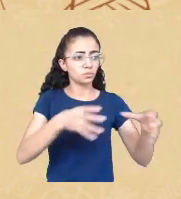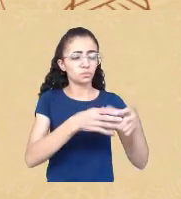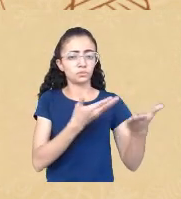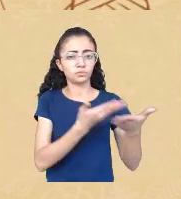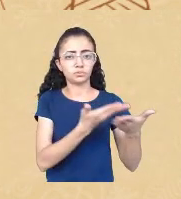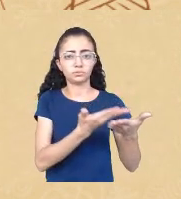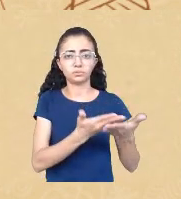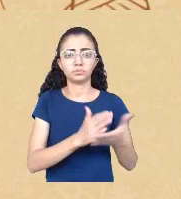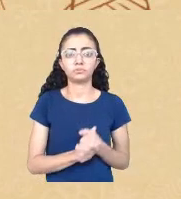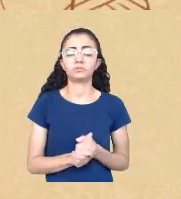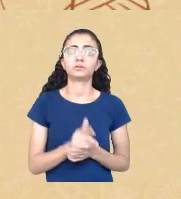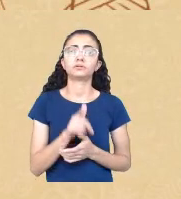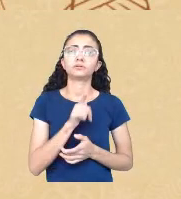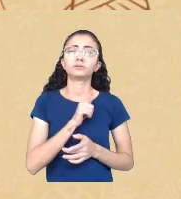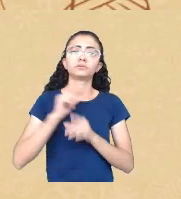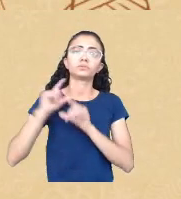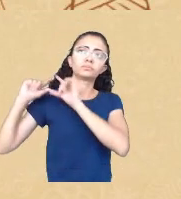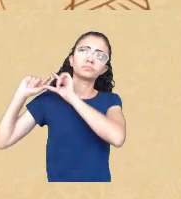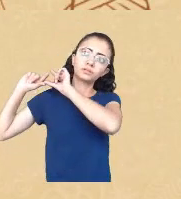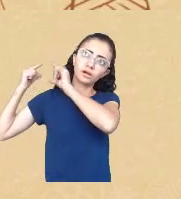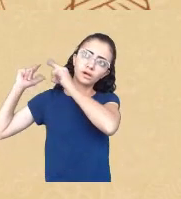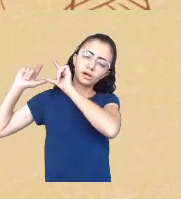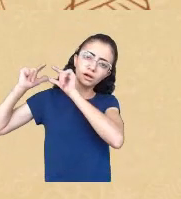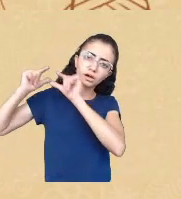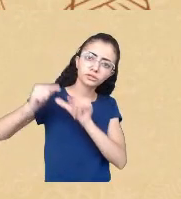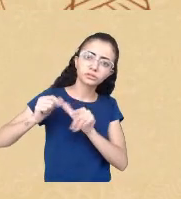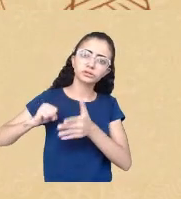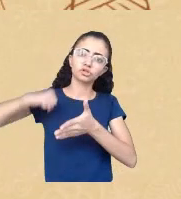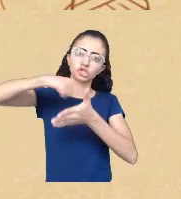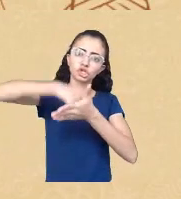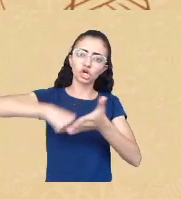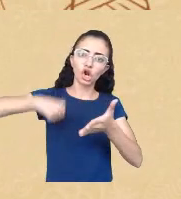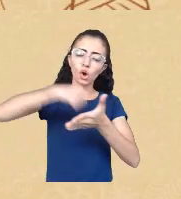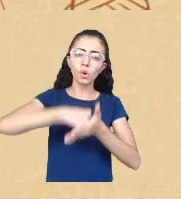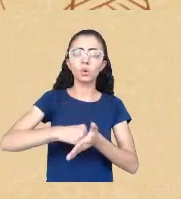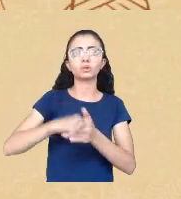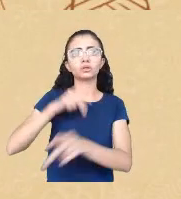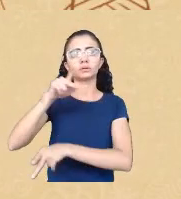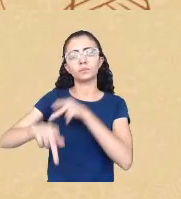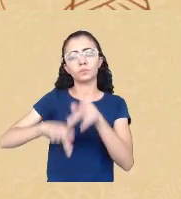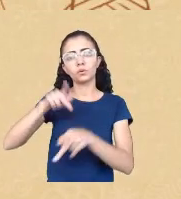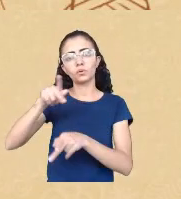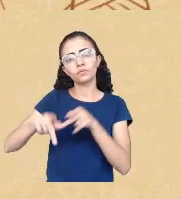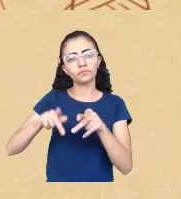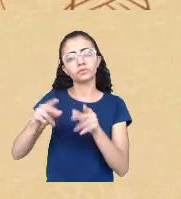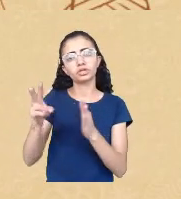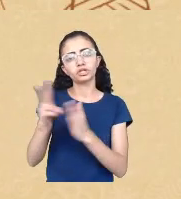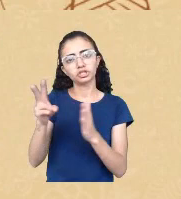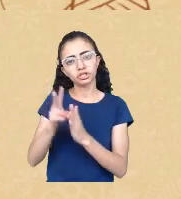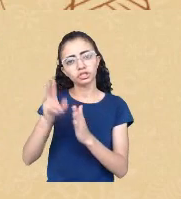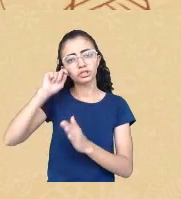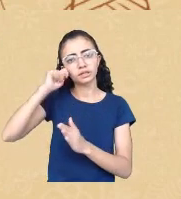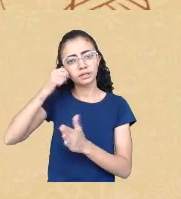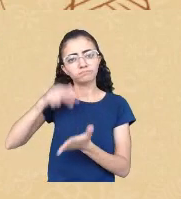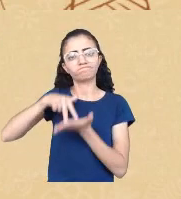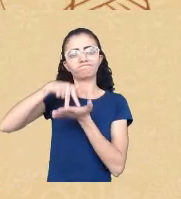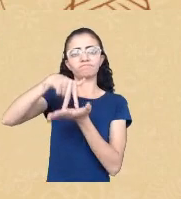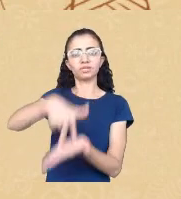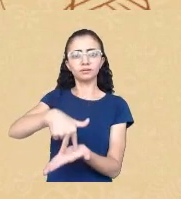uma tradição de resistência dos povos indígenas e dos povos negros no Brasil que precisa ser